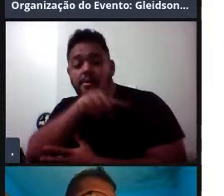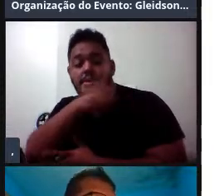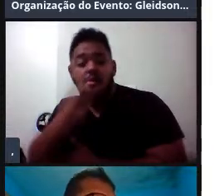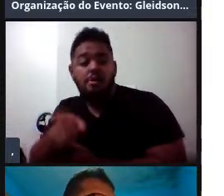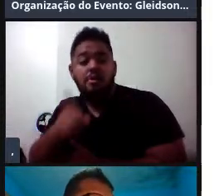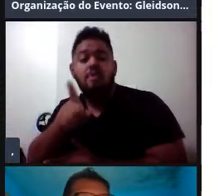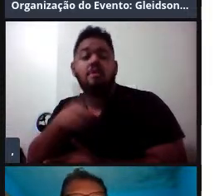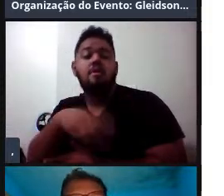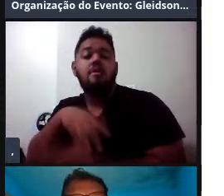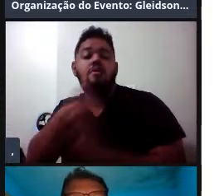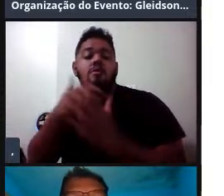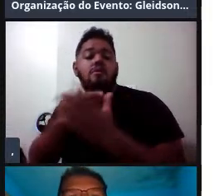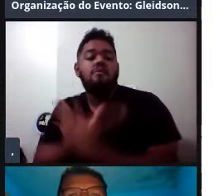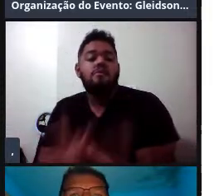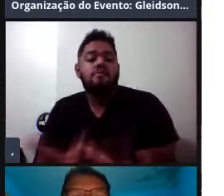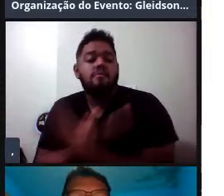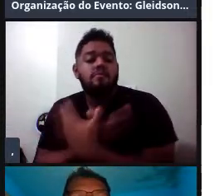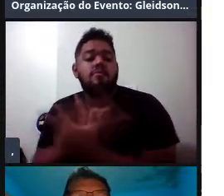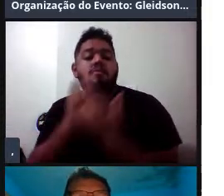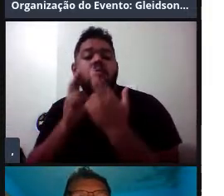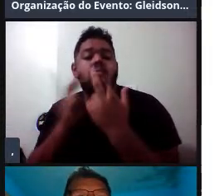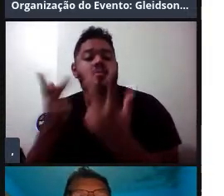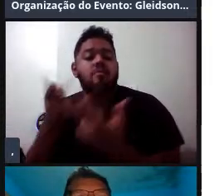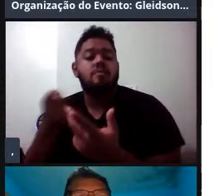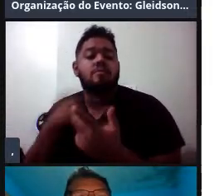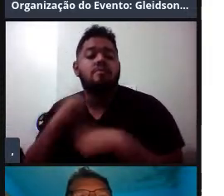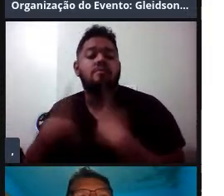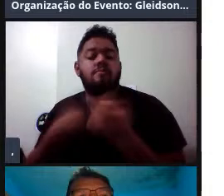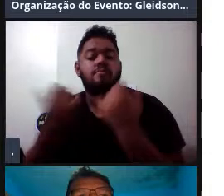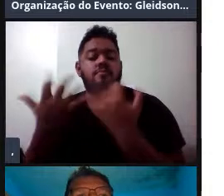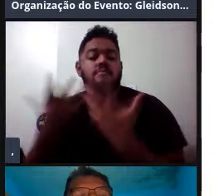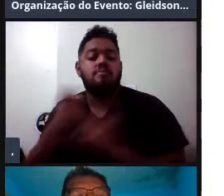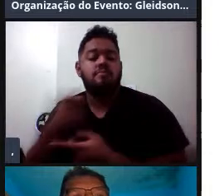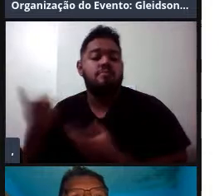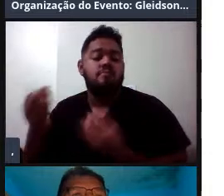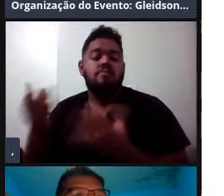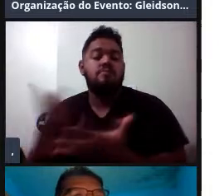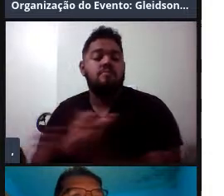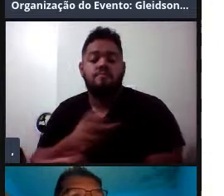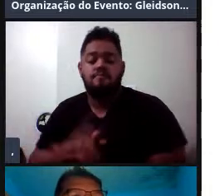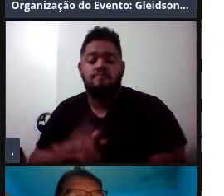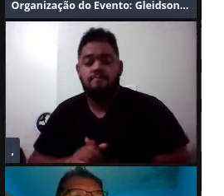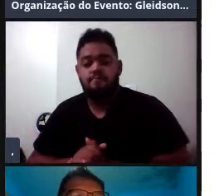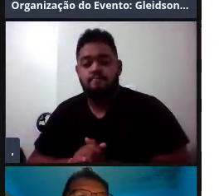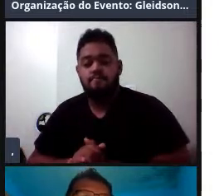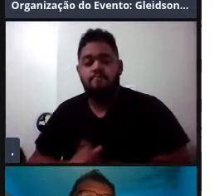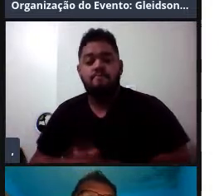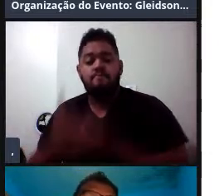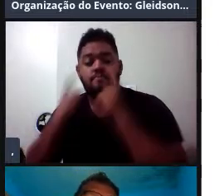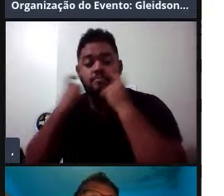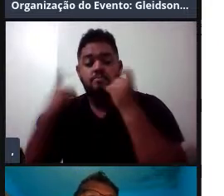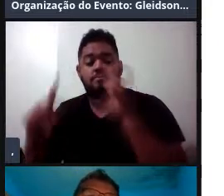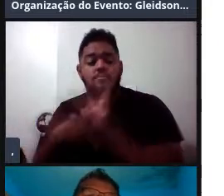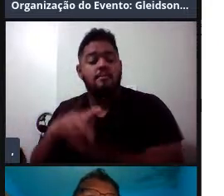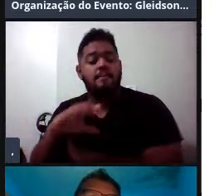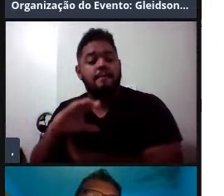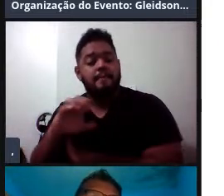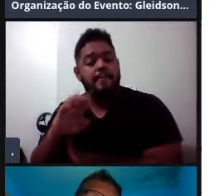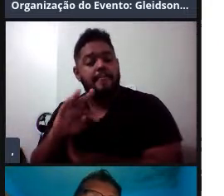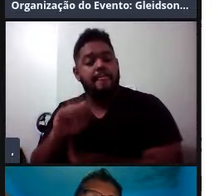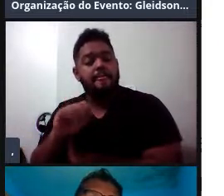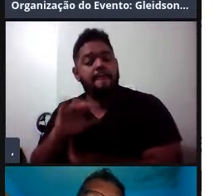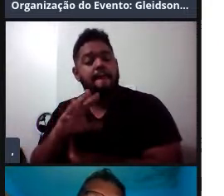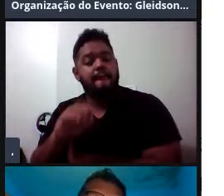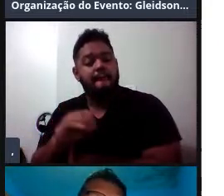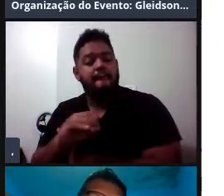diferente, eu tenho aqui um crânio, mandíbula, depois vou mostrar para vocês. O som no cetáceo é produzido nas passagens nasais,